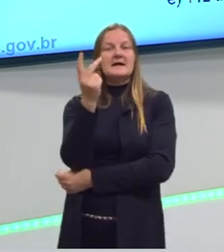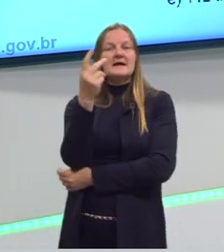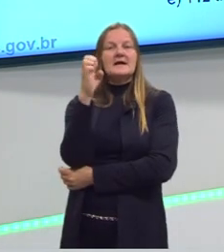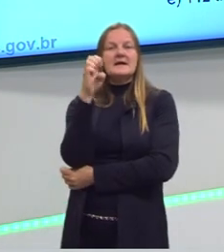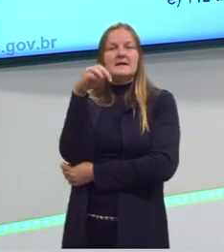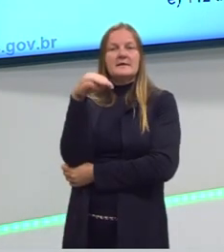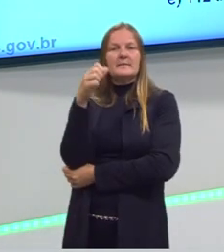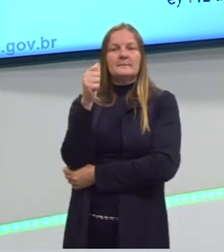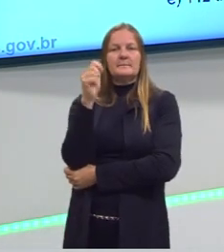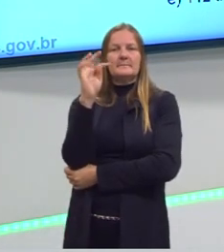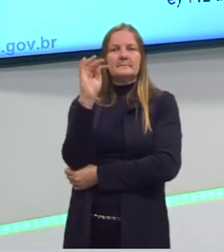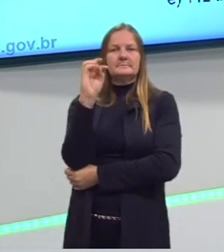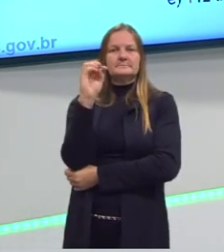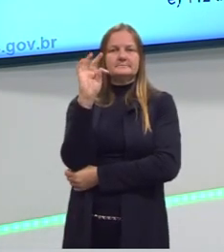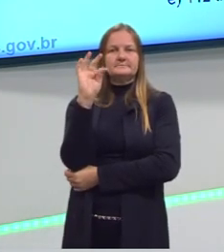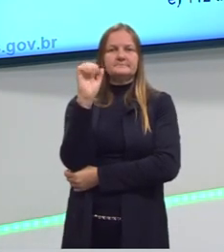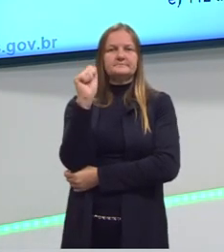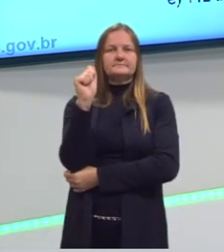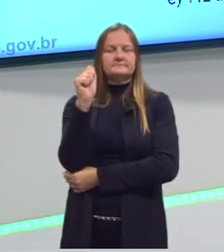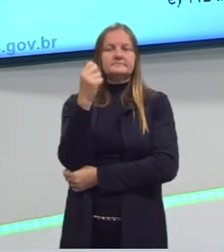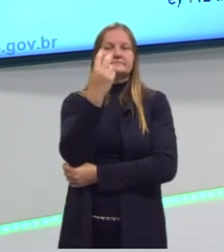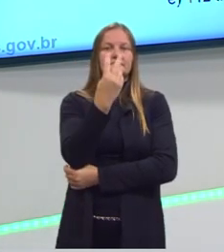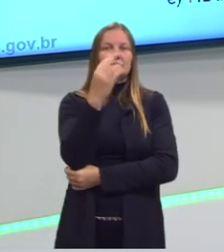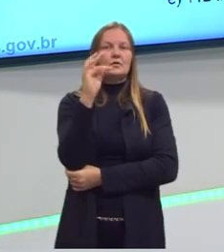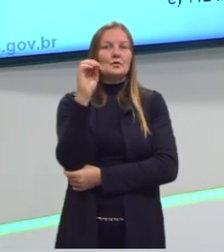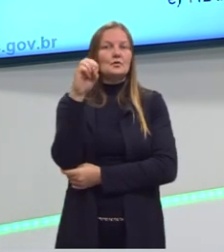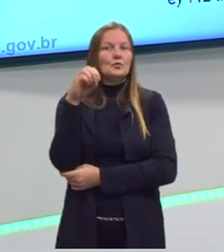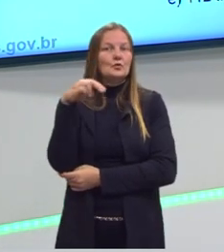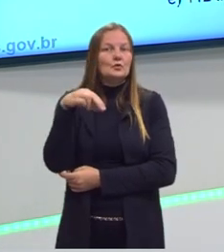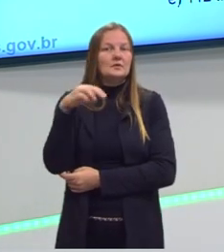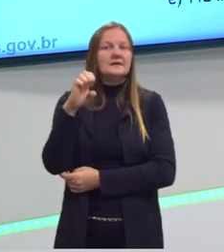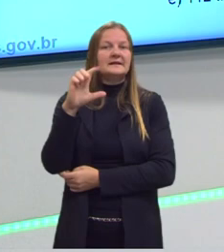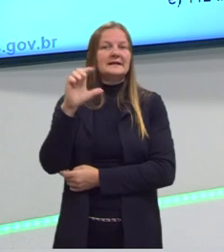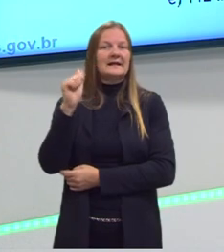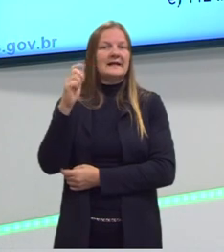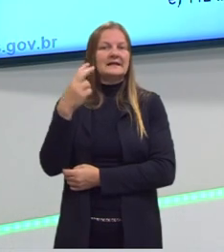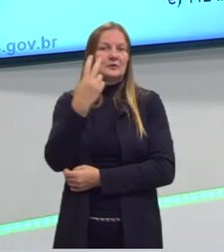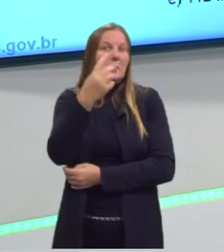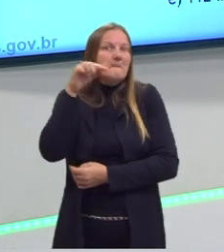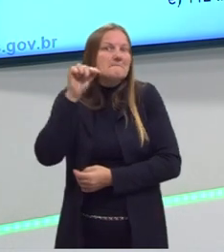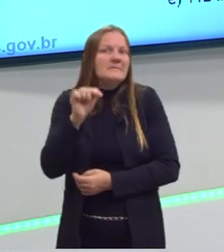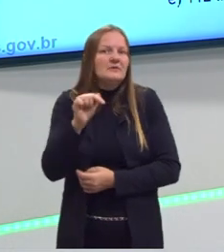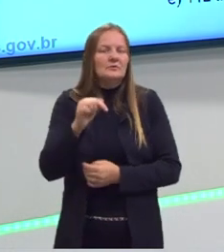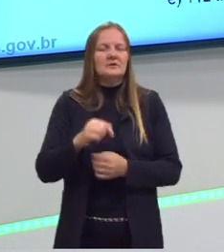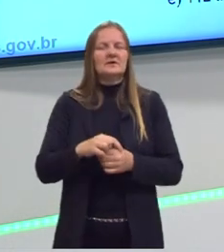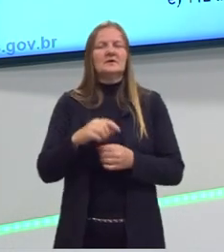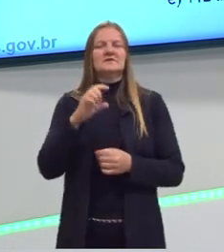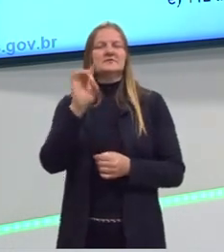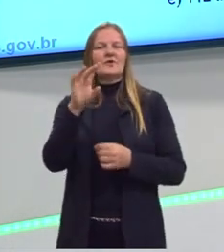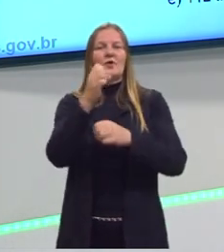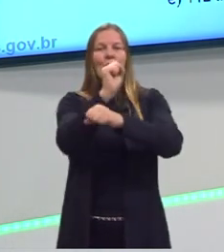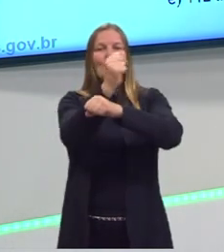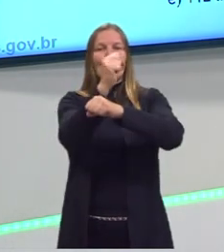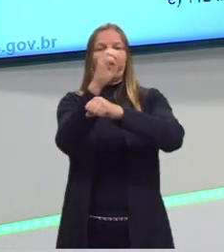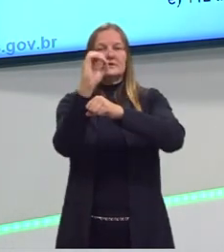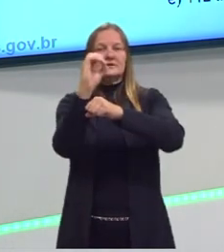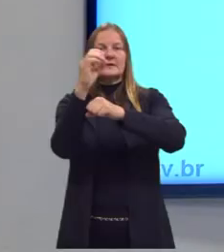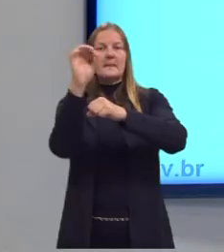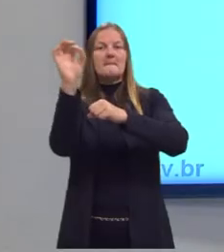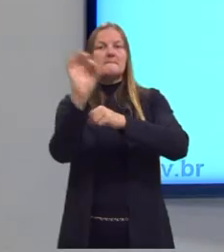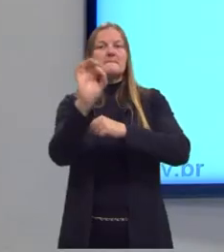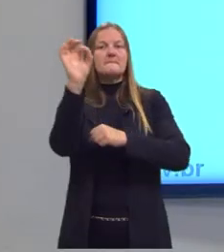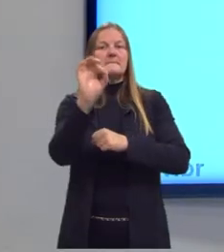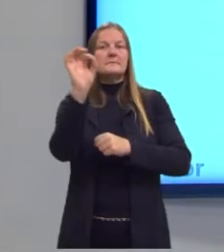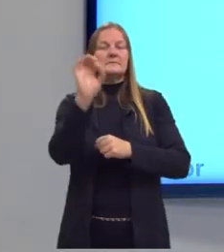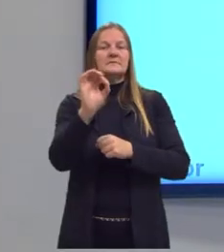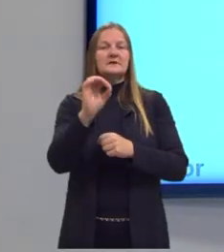Considerando que dessas duas toneladas da hematita, apenas 80% é esse óxido de ferro,